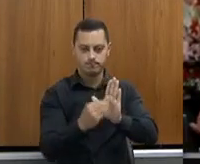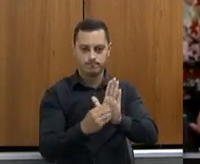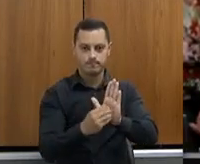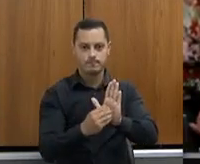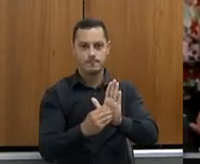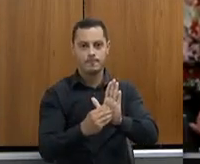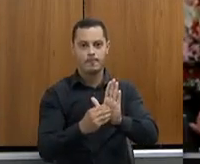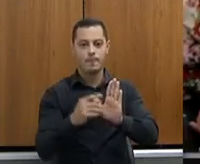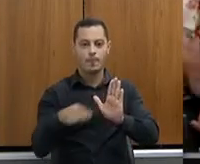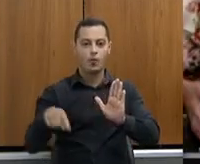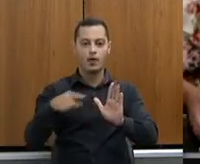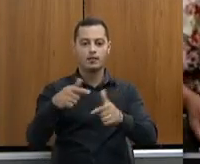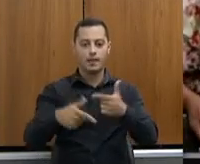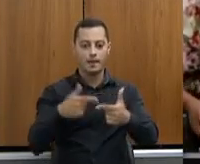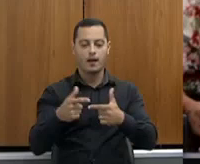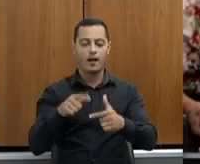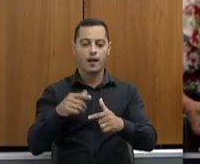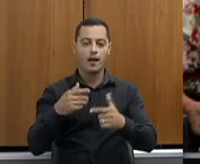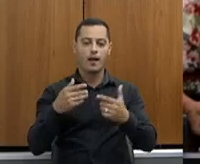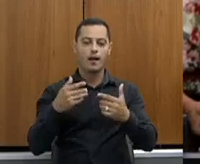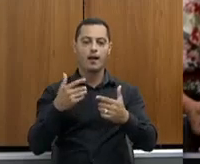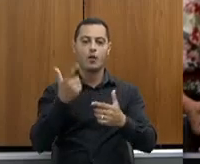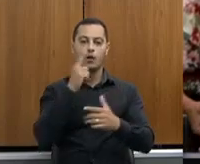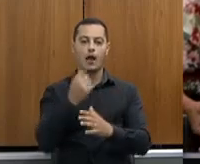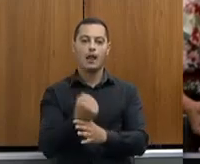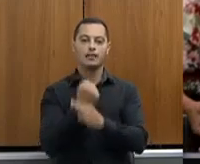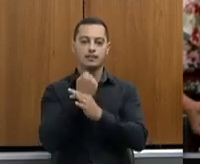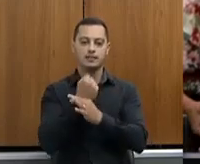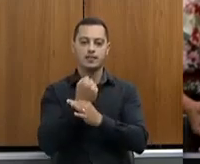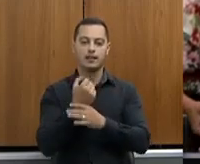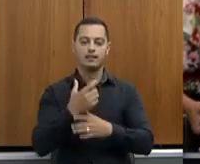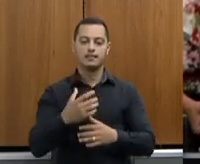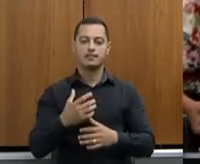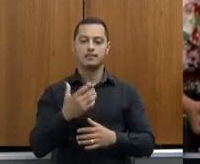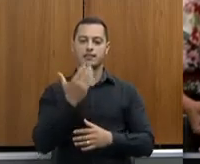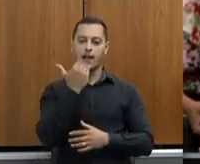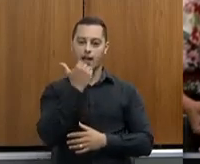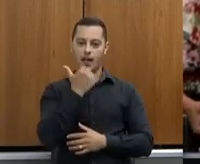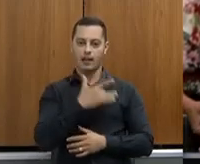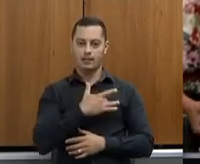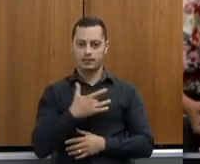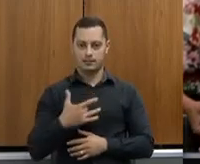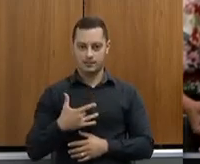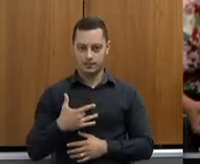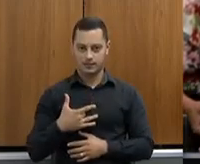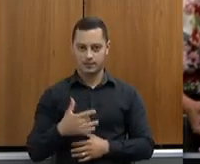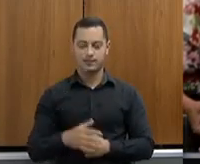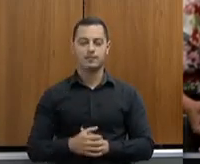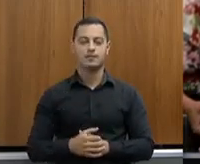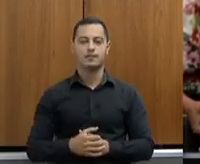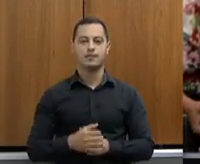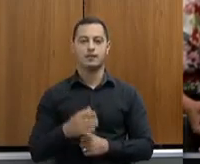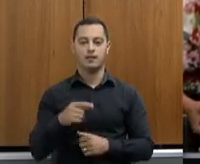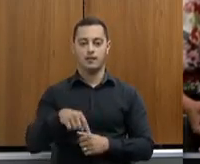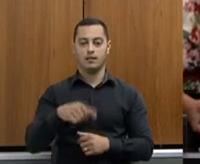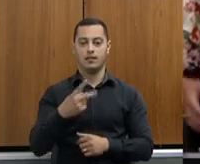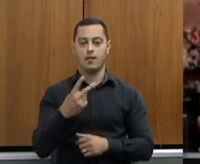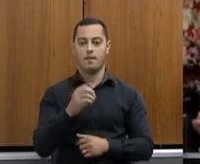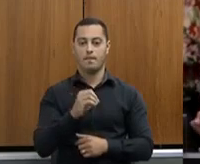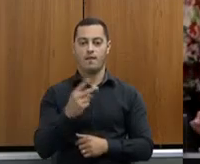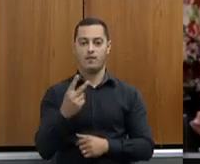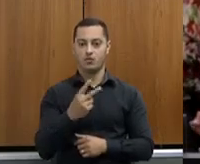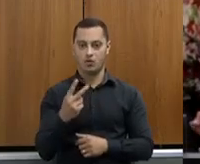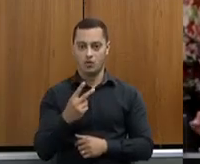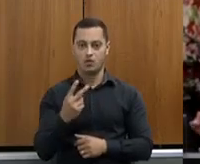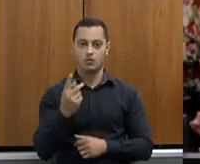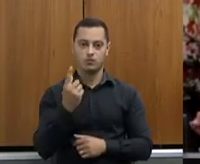lá para poder garantir a segurança alimentar. Em 1922, foi realizada uma auditoria para a implantação do Serviço de Inspeção Municipal, sim, em consórcio de